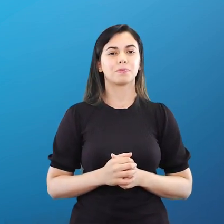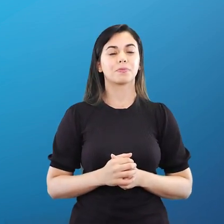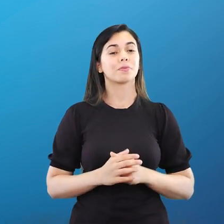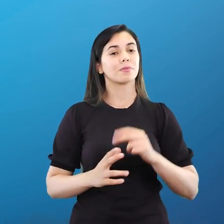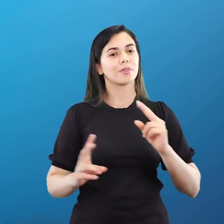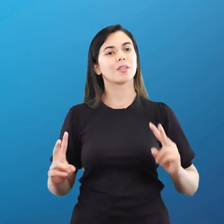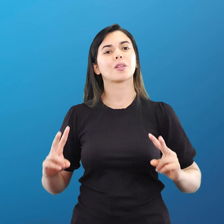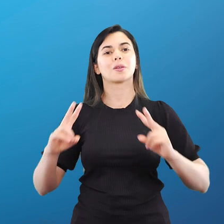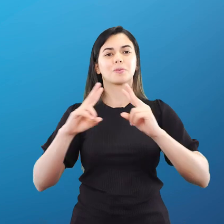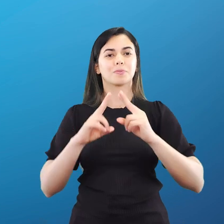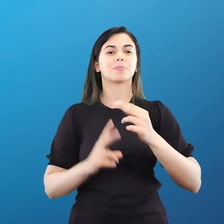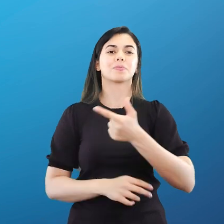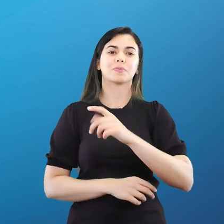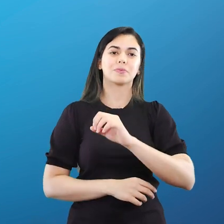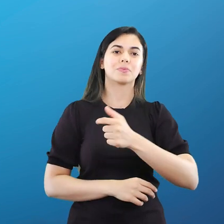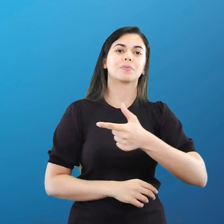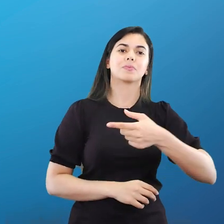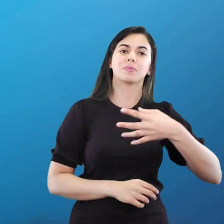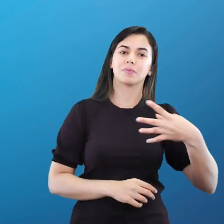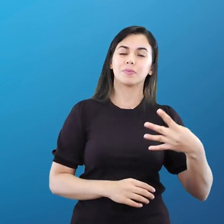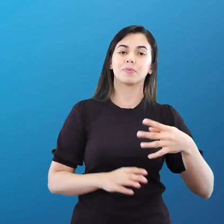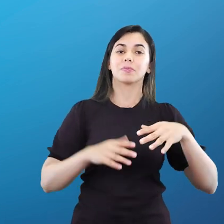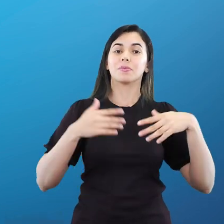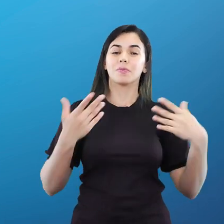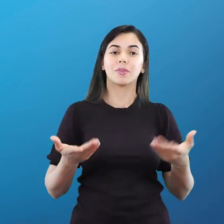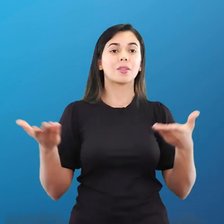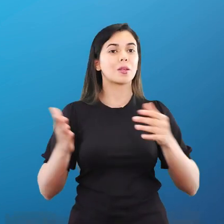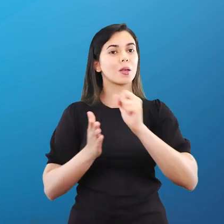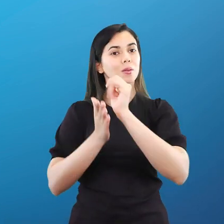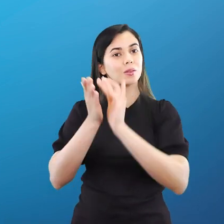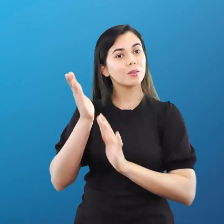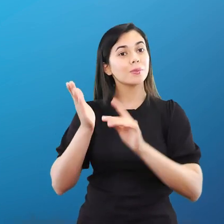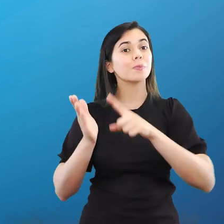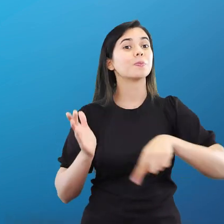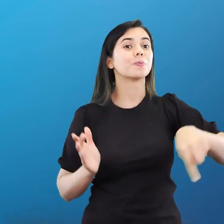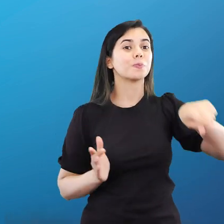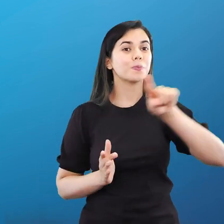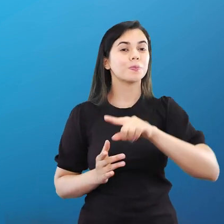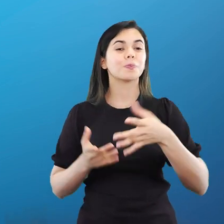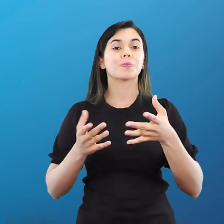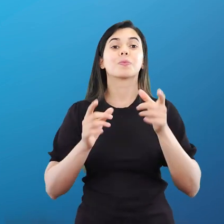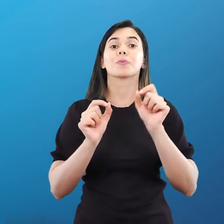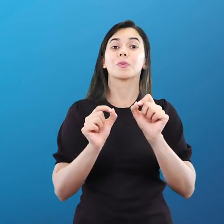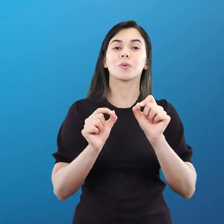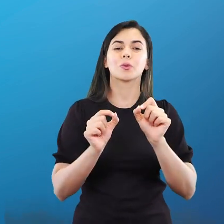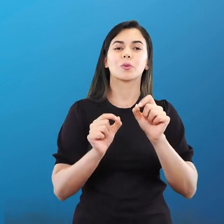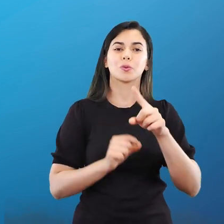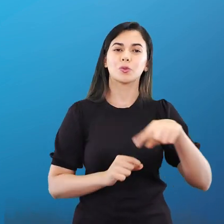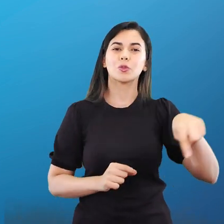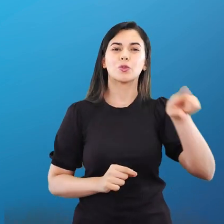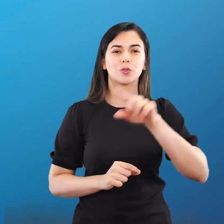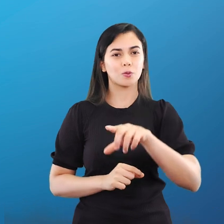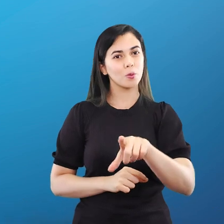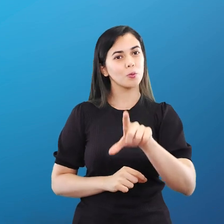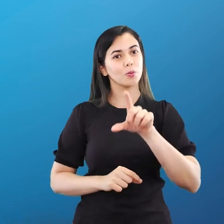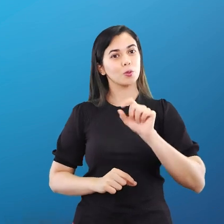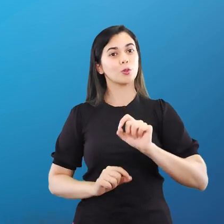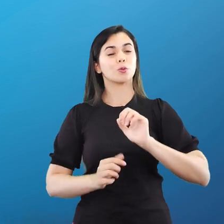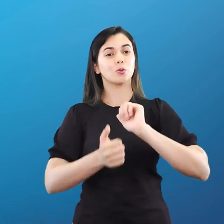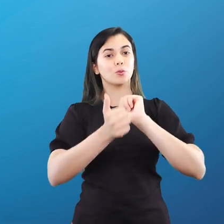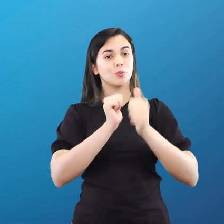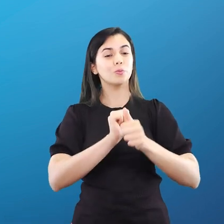em Paris, na França. Atividade pra vocês, tá? Eu quero que vocês peguem um desses